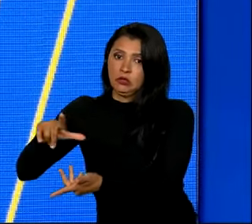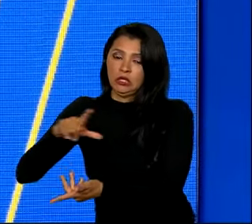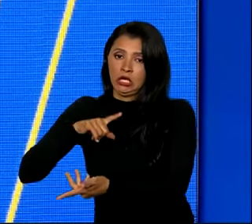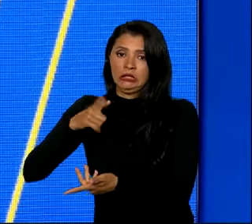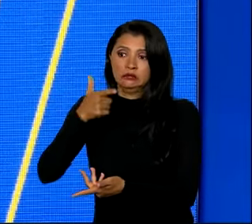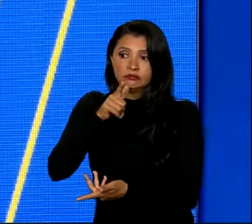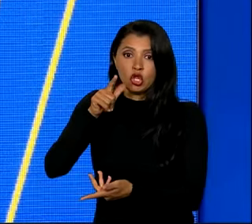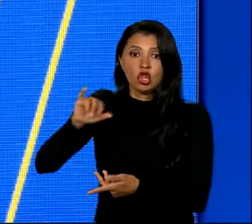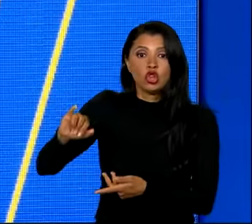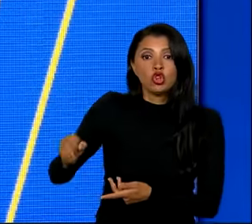busca por novas oportunidades. Obrigado. Obrigado. Obrigado.